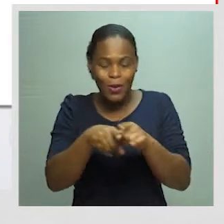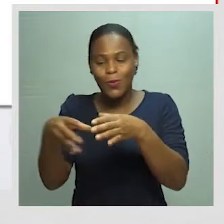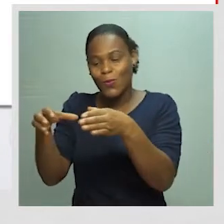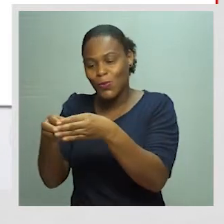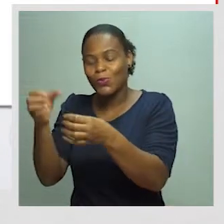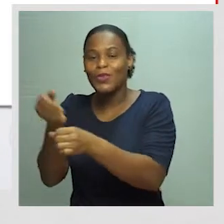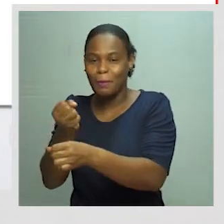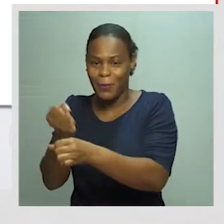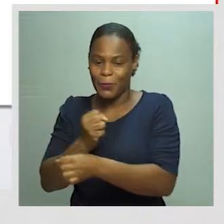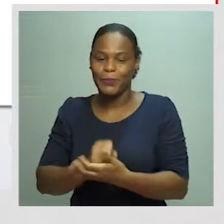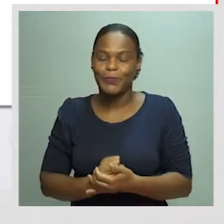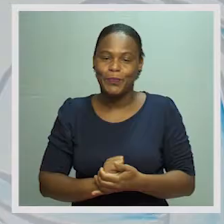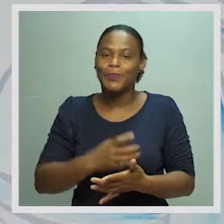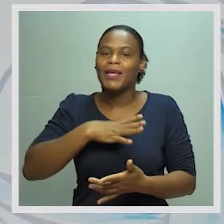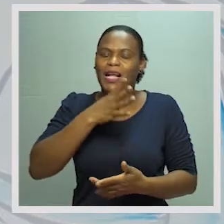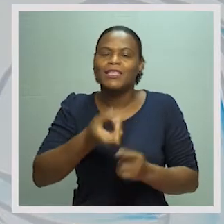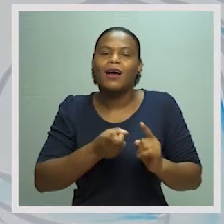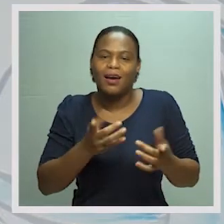dos empregos. Ou seja,